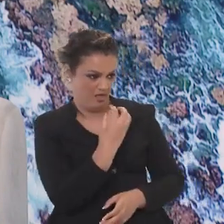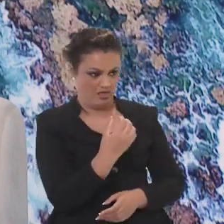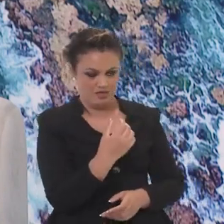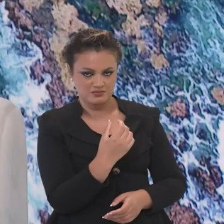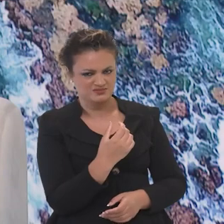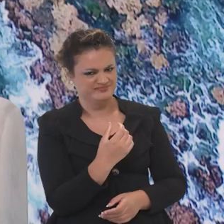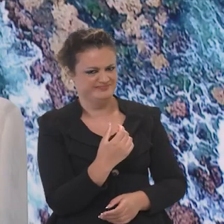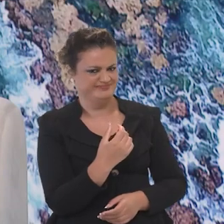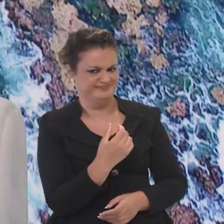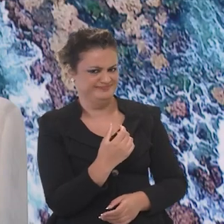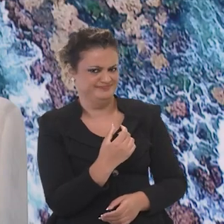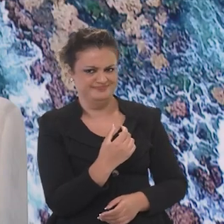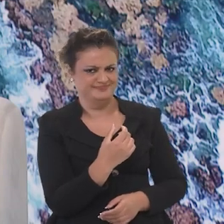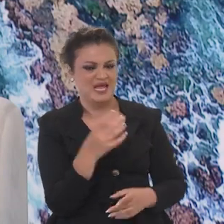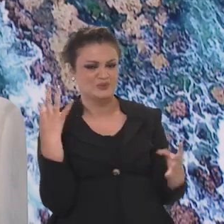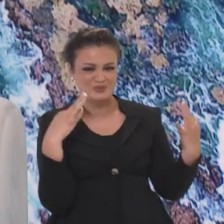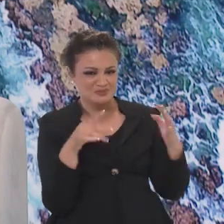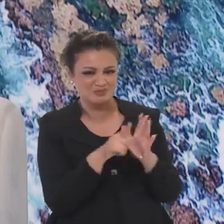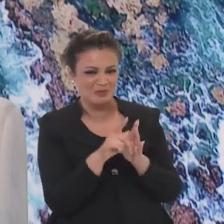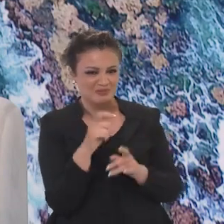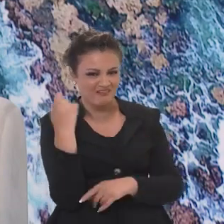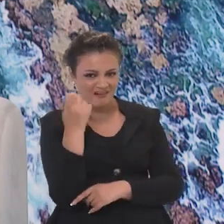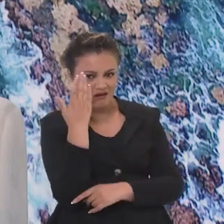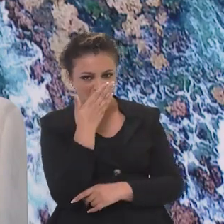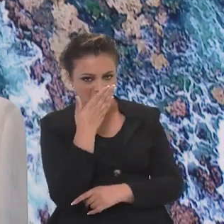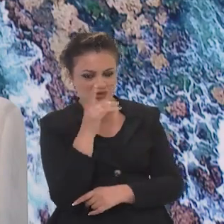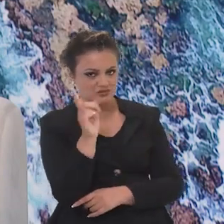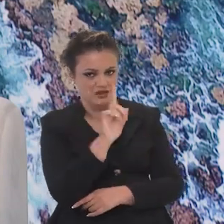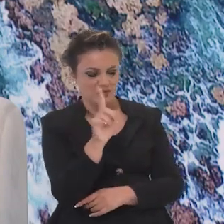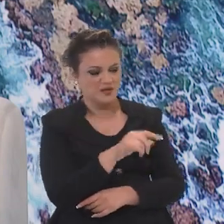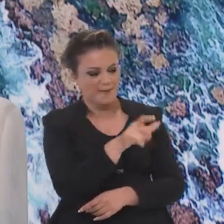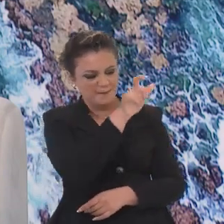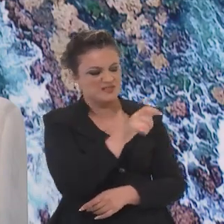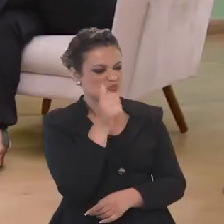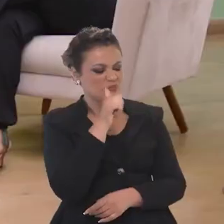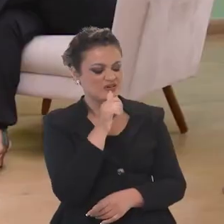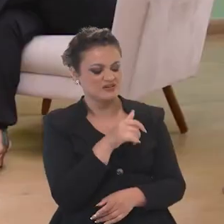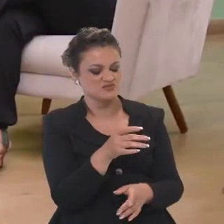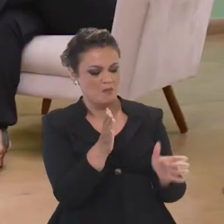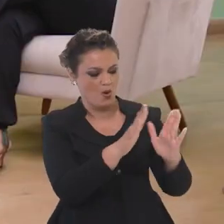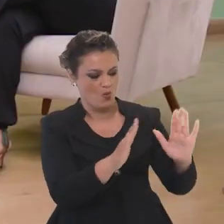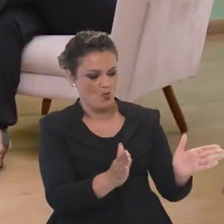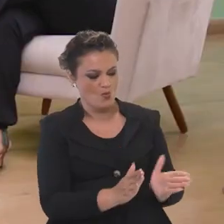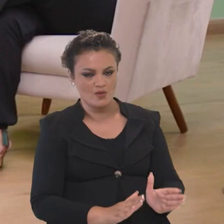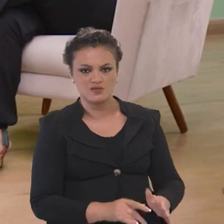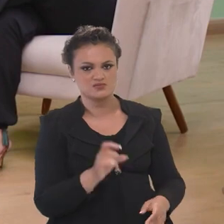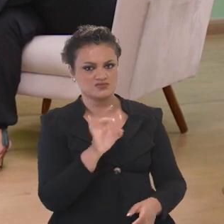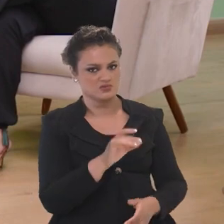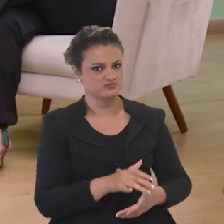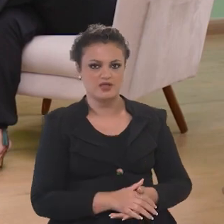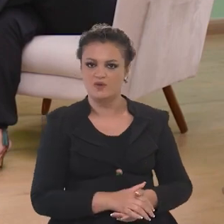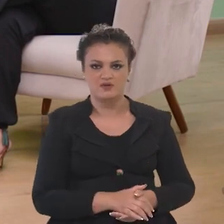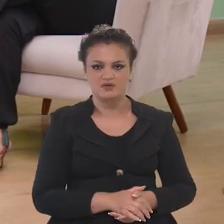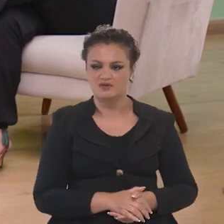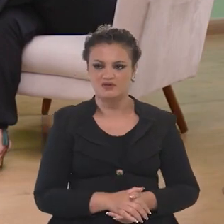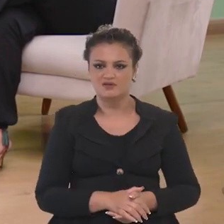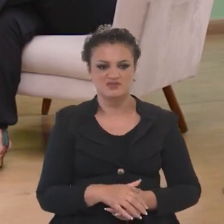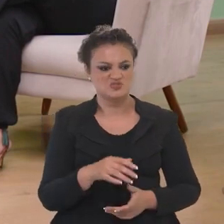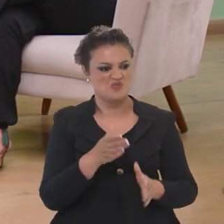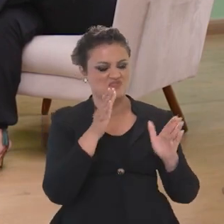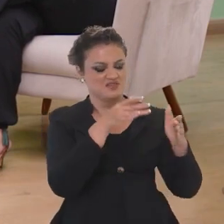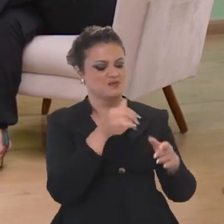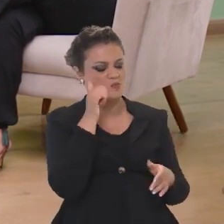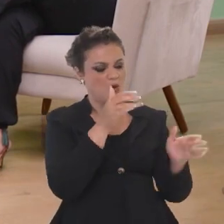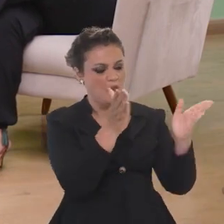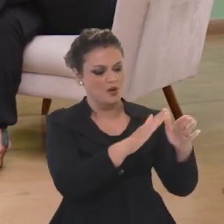A mulher brasileira não é exótica. Nós não trabalhamos com turismo que banaliza, que coisifica as mulheres. Não. Essa questão da